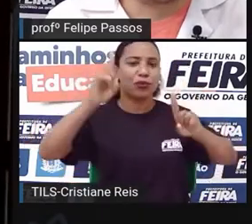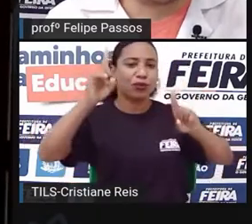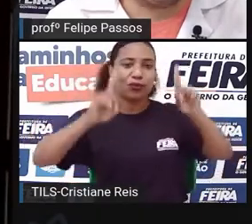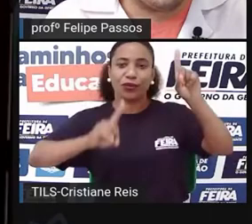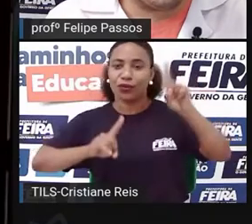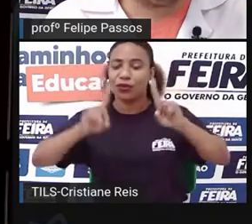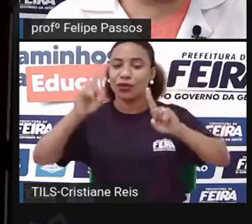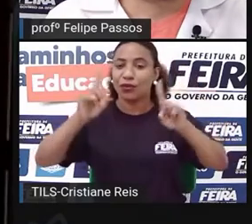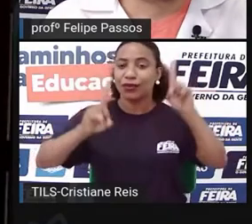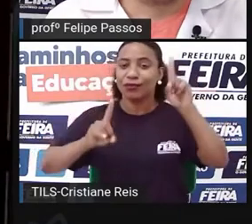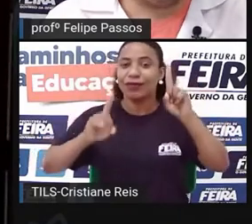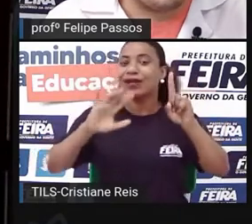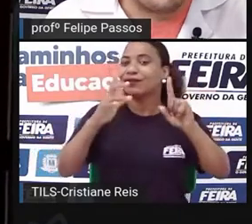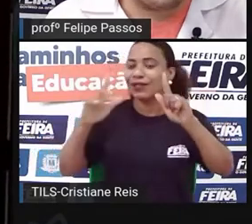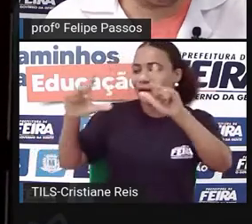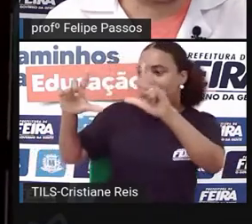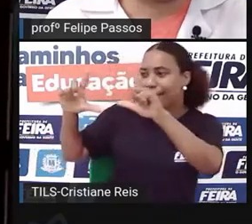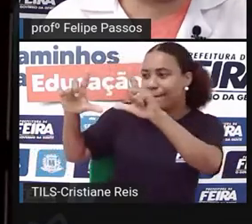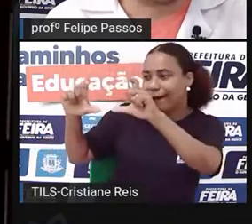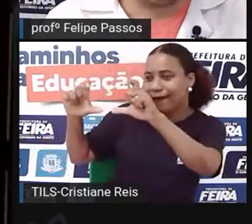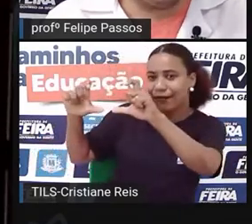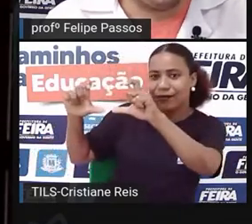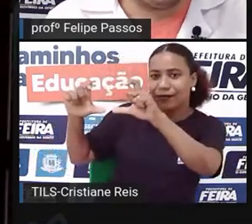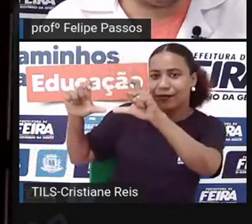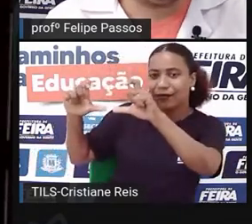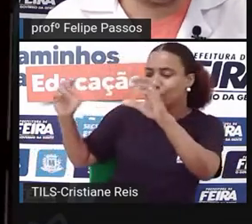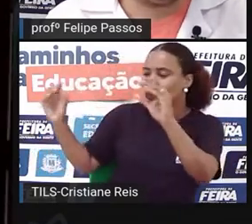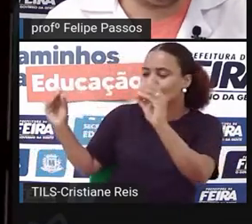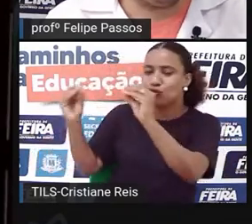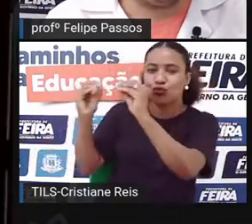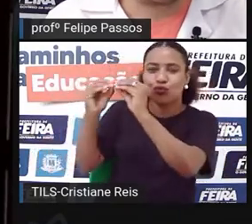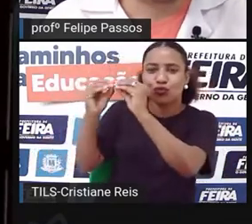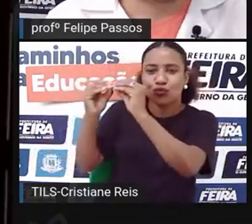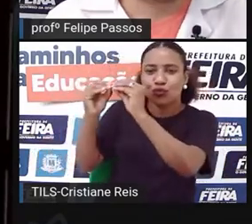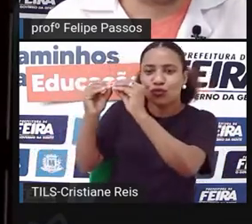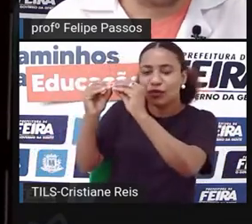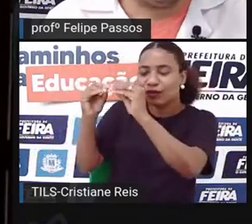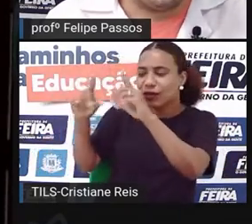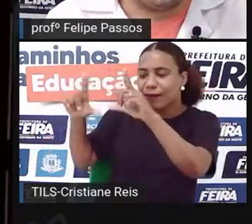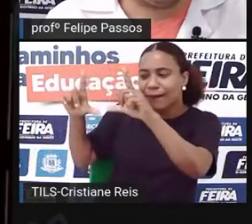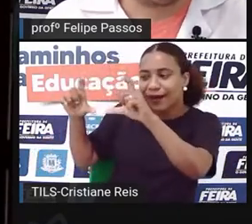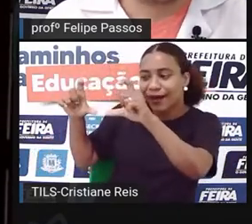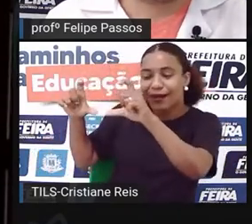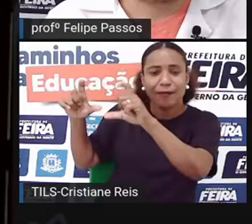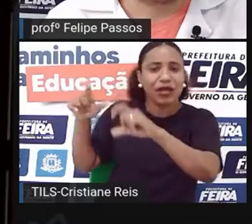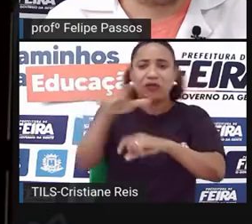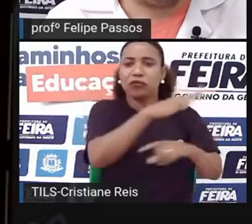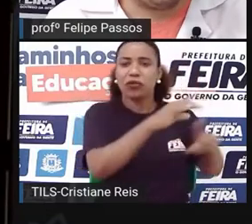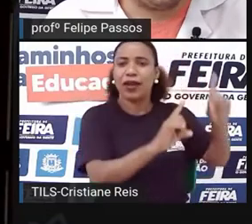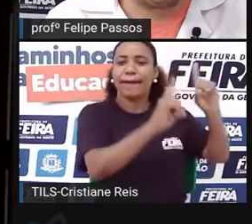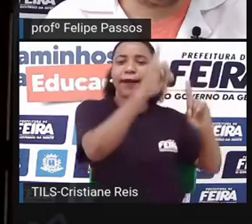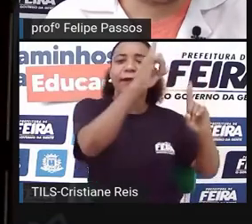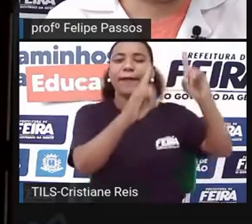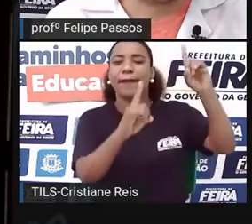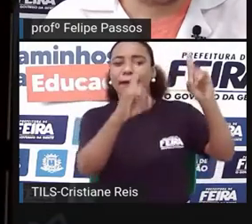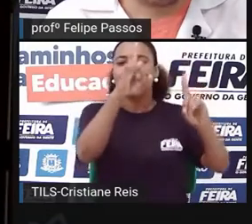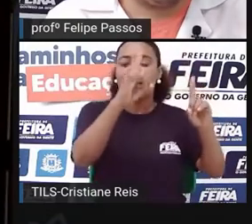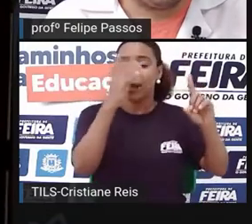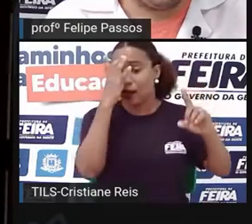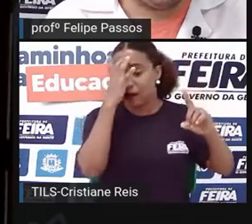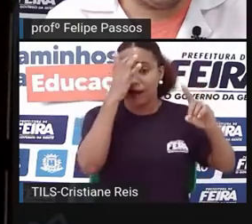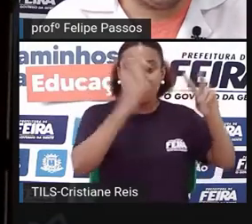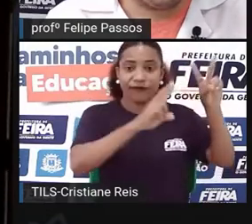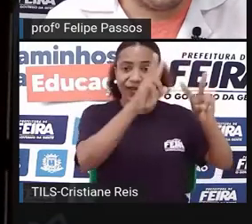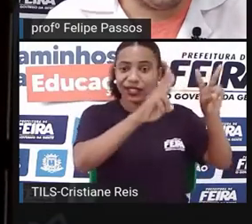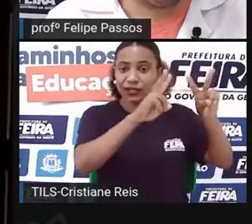de uma pessoa. Aí, pode ser que ninguém nem saiba que aquilo ali era uma micareta, porque você fez um recorte da realidade a partir